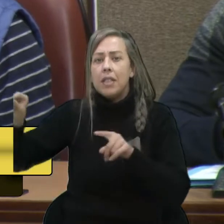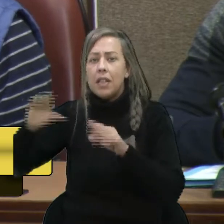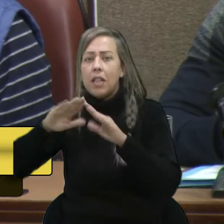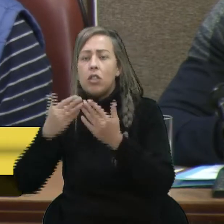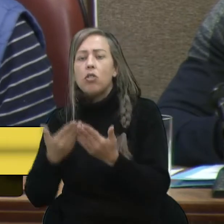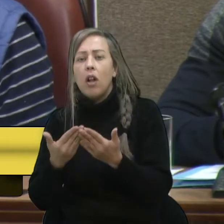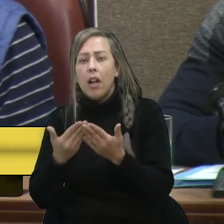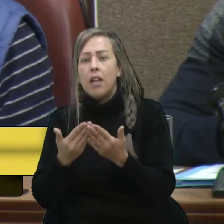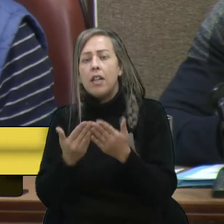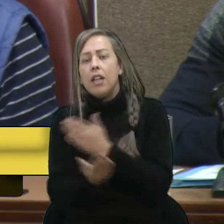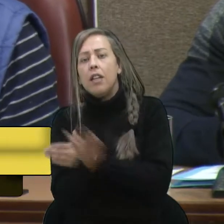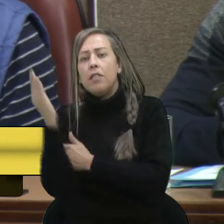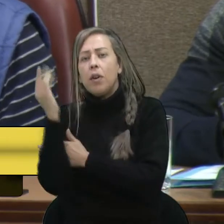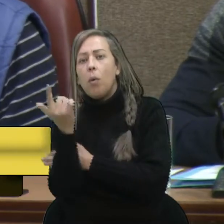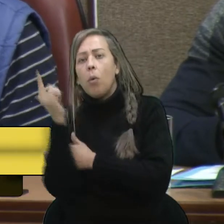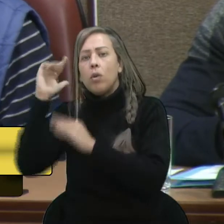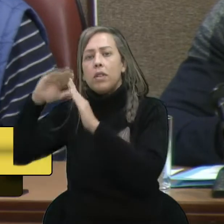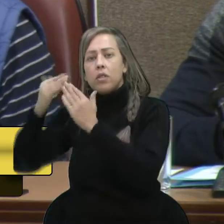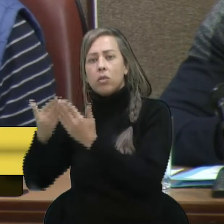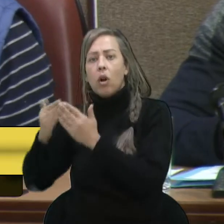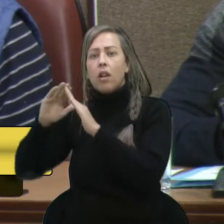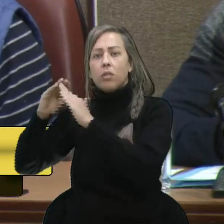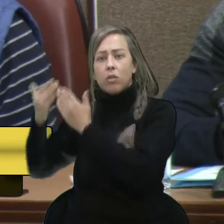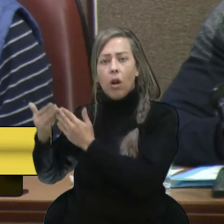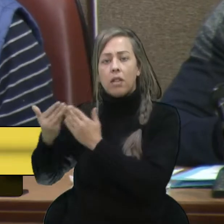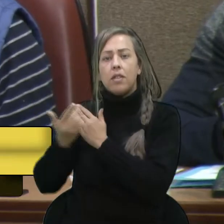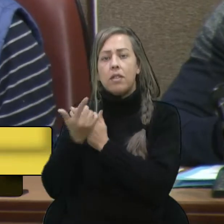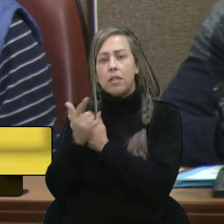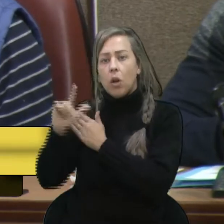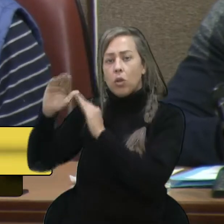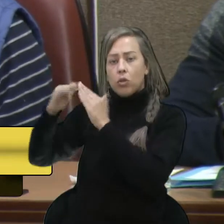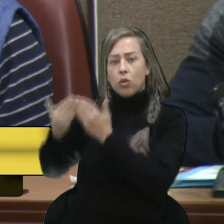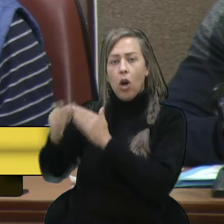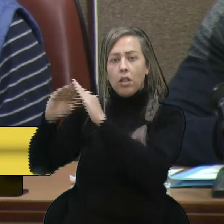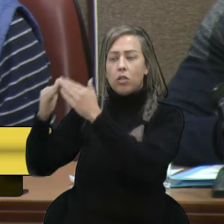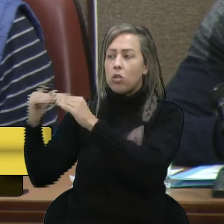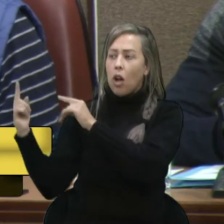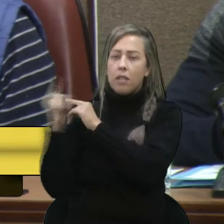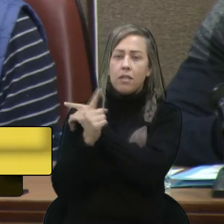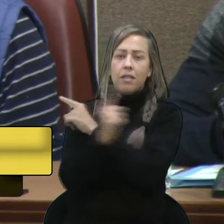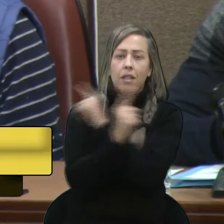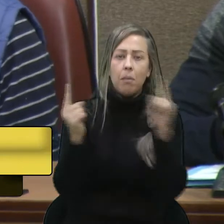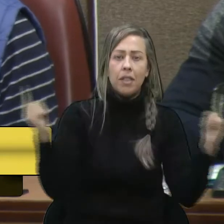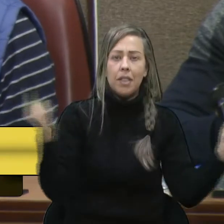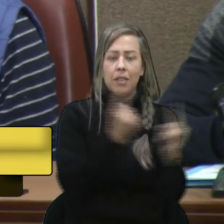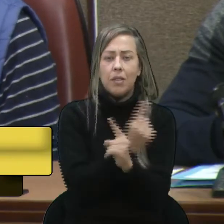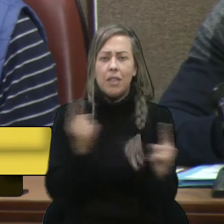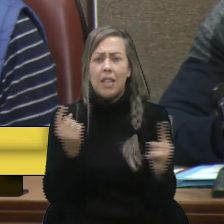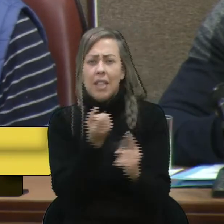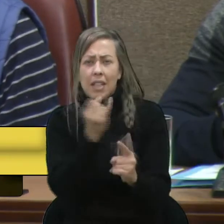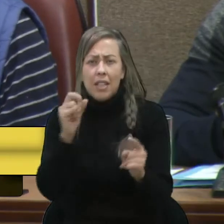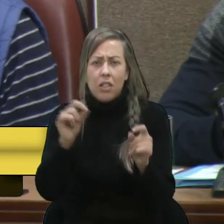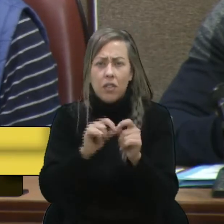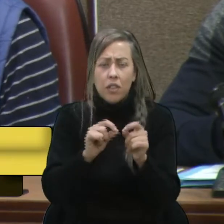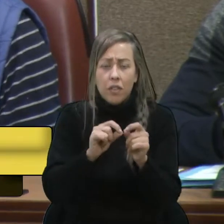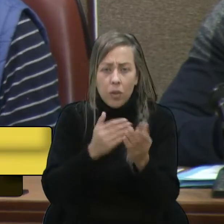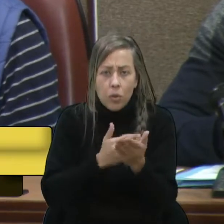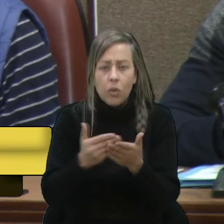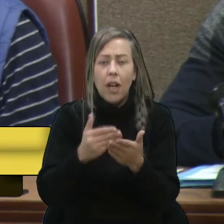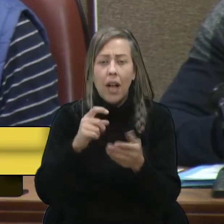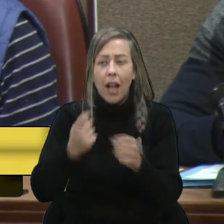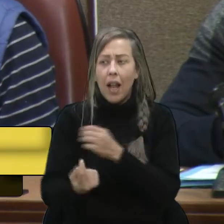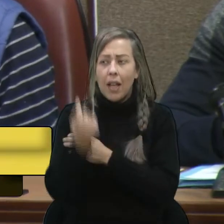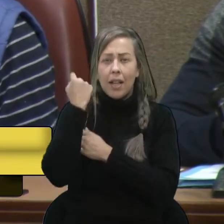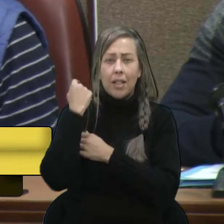Balvé e vão para outras escolas ou de outras escolas para o Arnaldo Balvé. Se tivesse sido feito isso há tempos